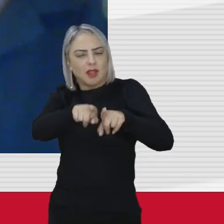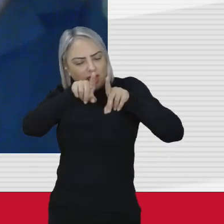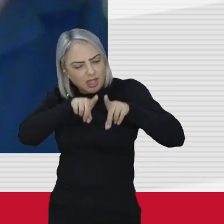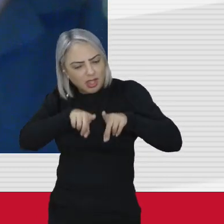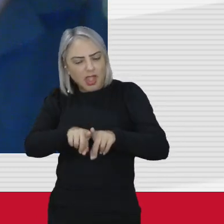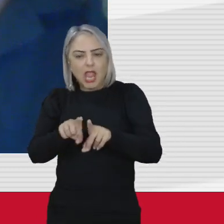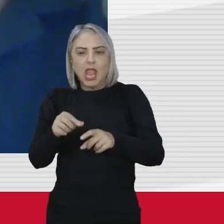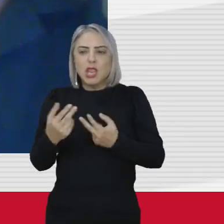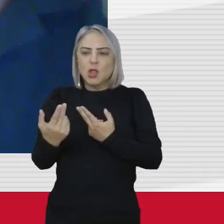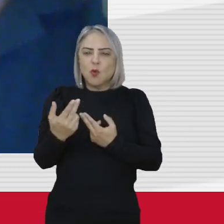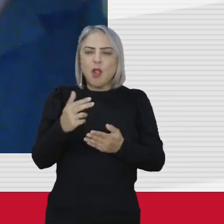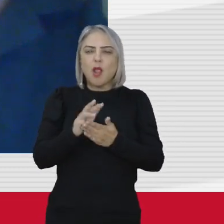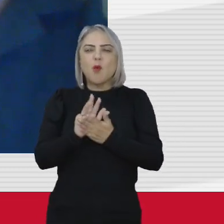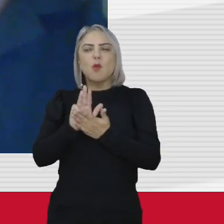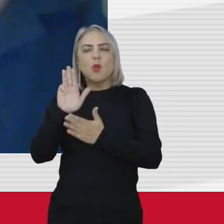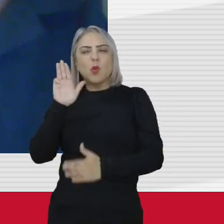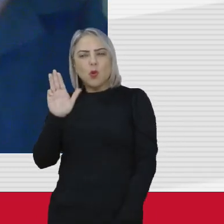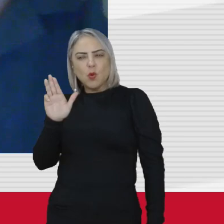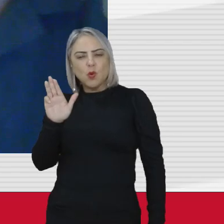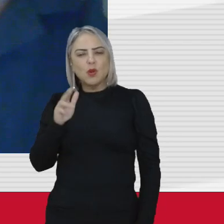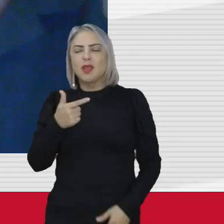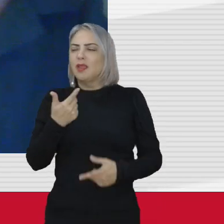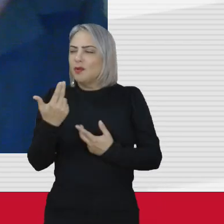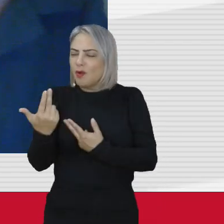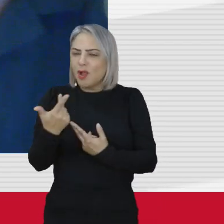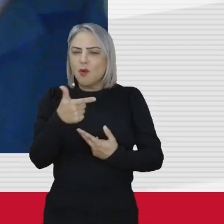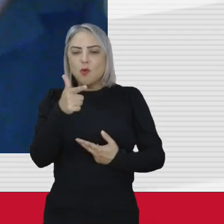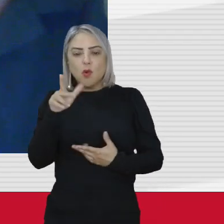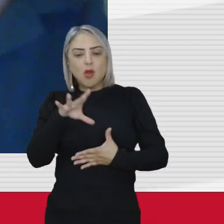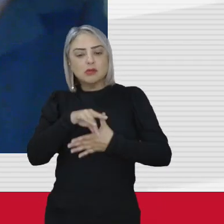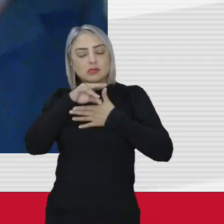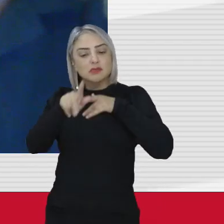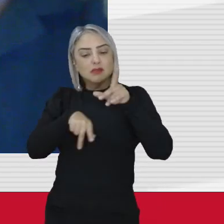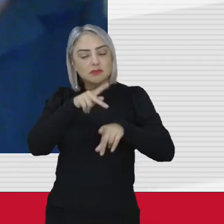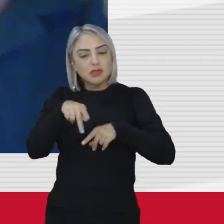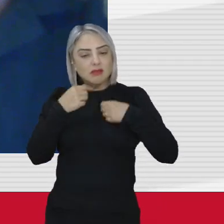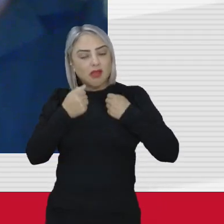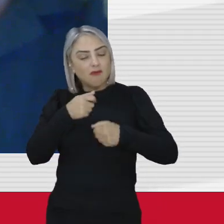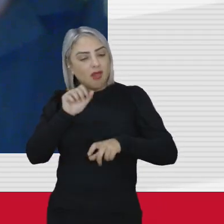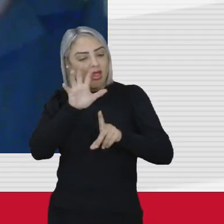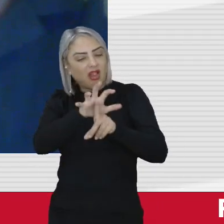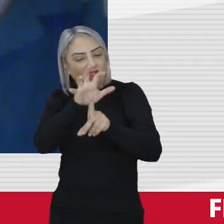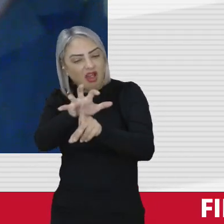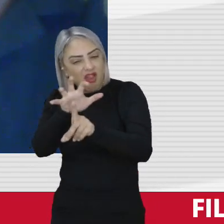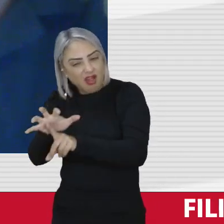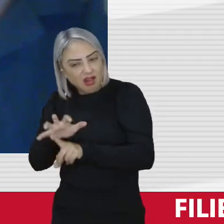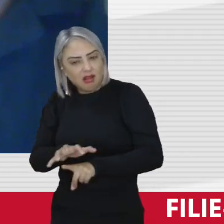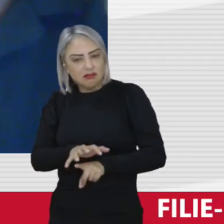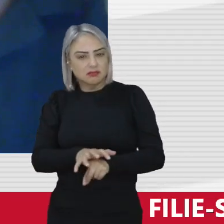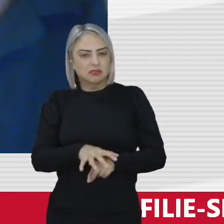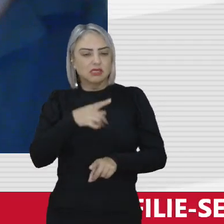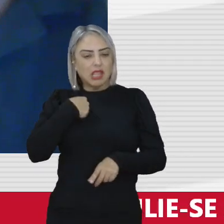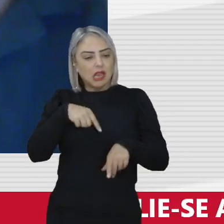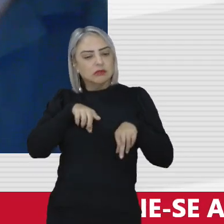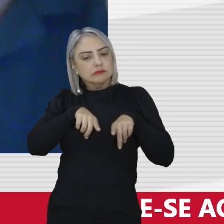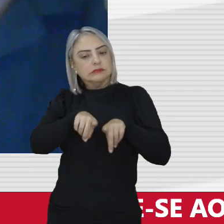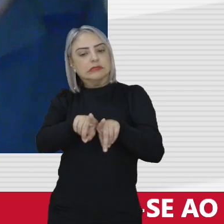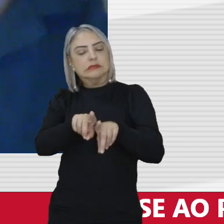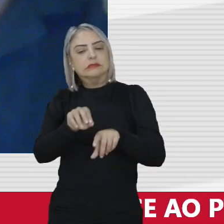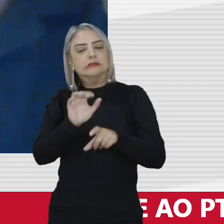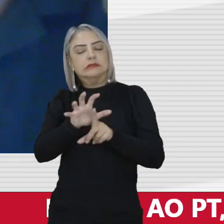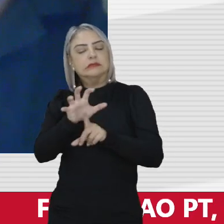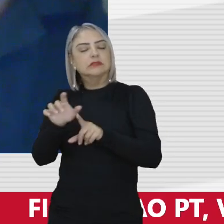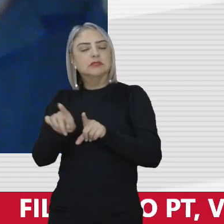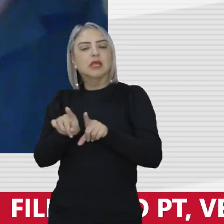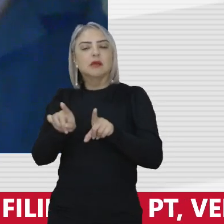o Lula foi perseguido da mesma maneira que várias outras lideranças populares foram perseguidas ele foi perseguido eu queria falar